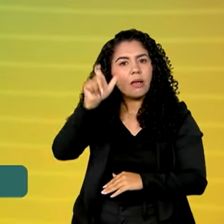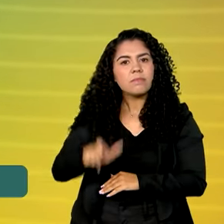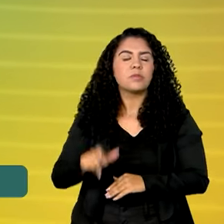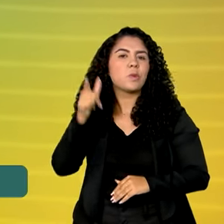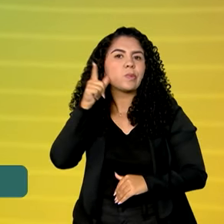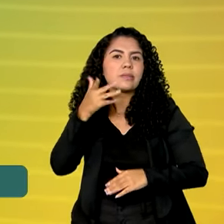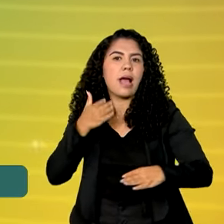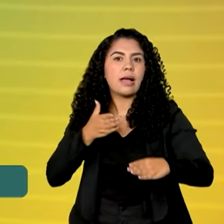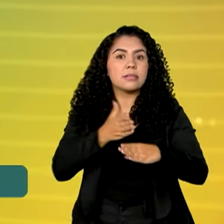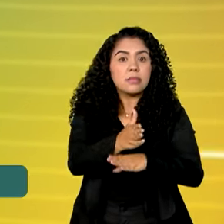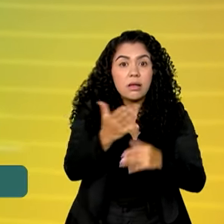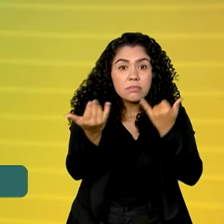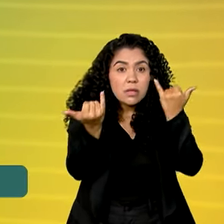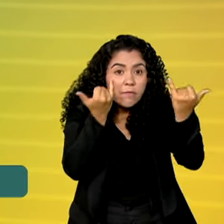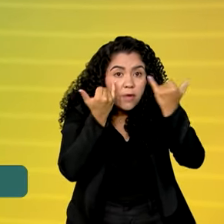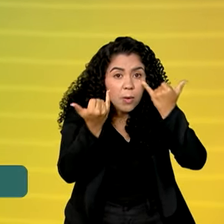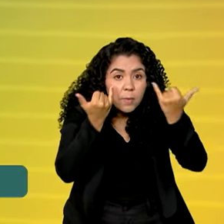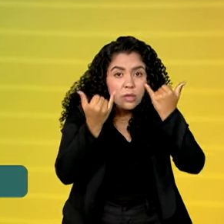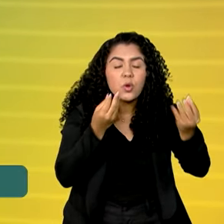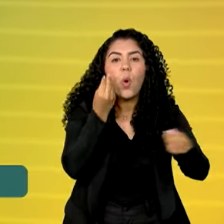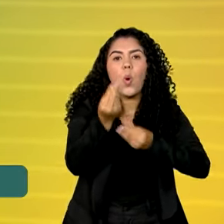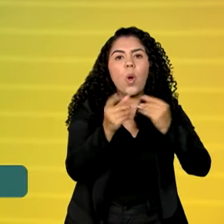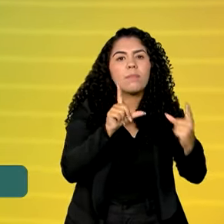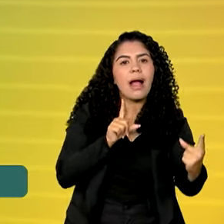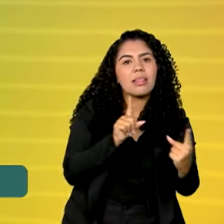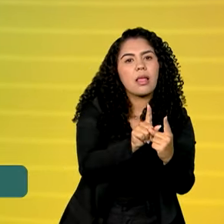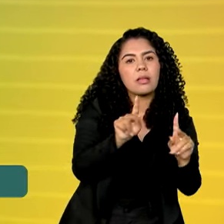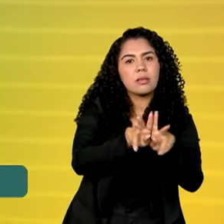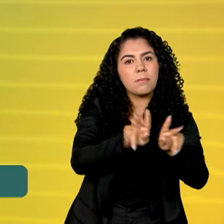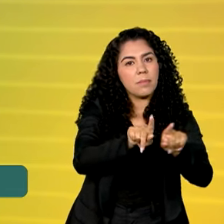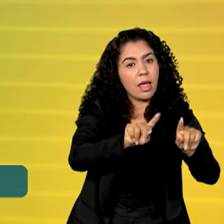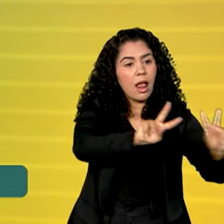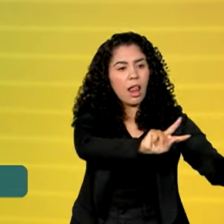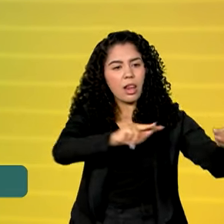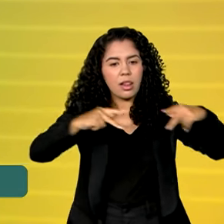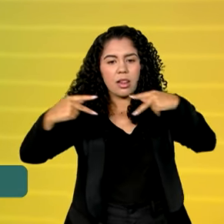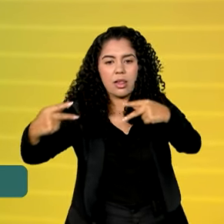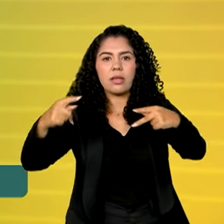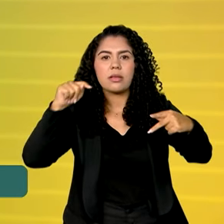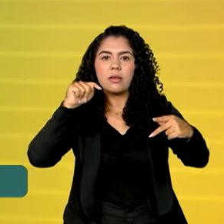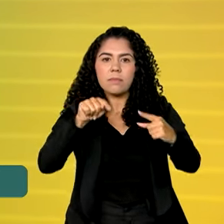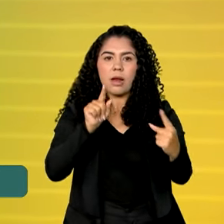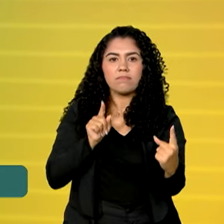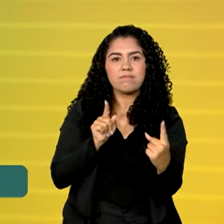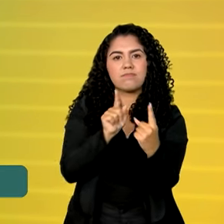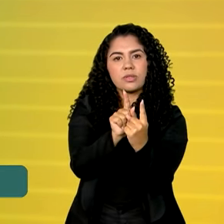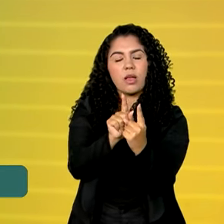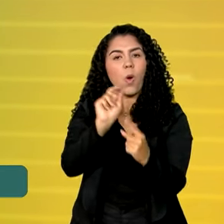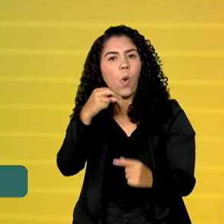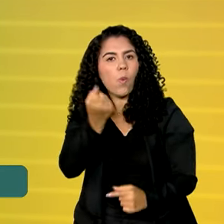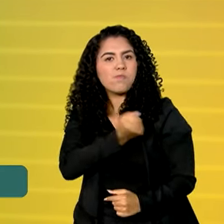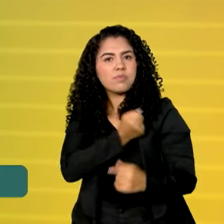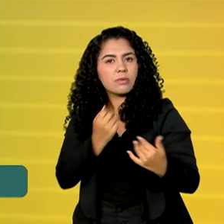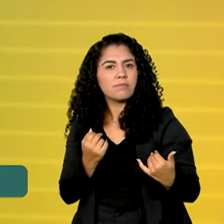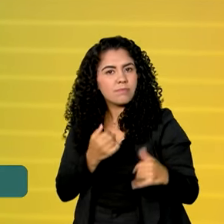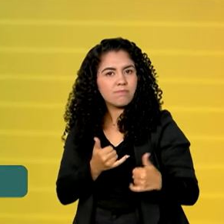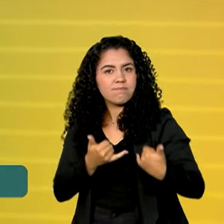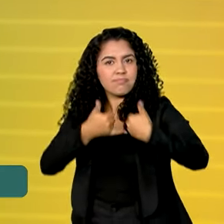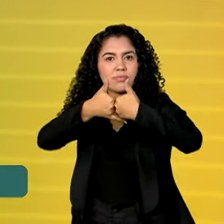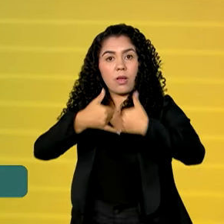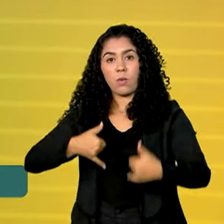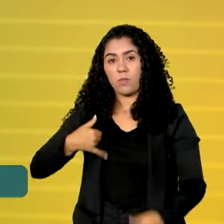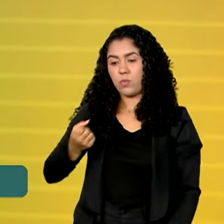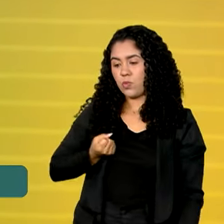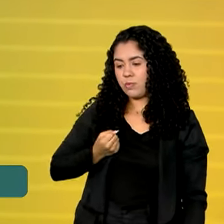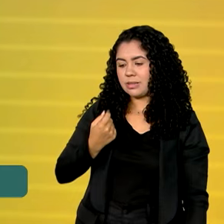primeiros resultados da pesquisa aos canais de atendimento e links para a central de atendimento à mulher, o Ligue 180. De